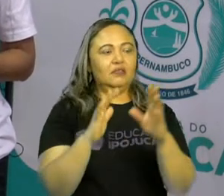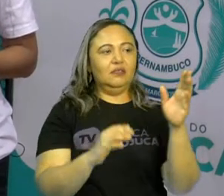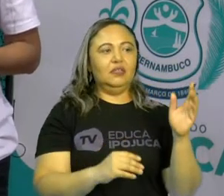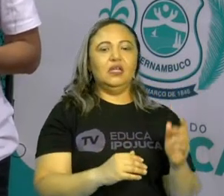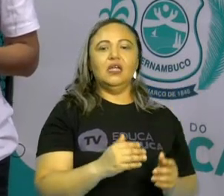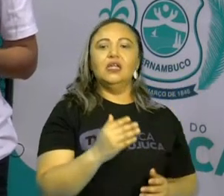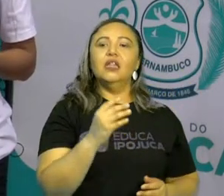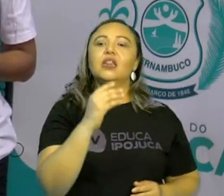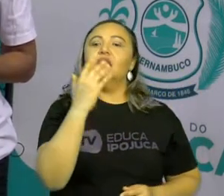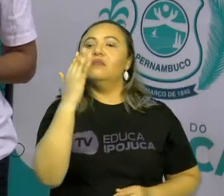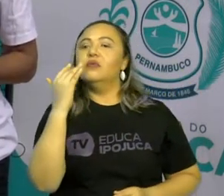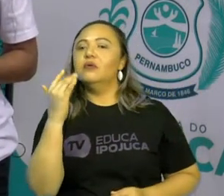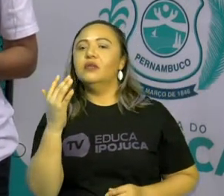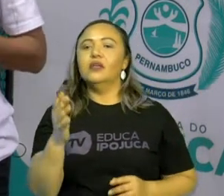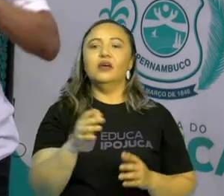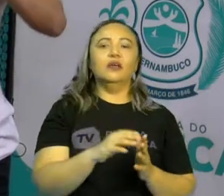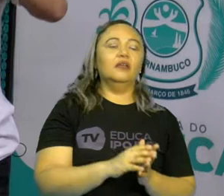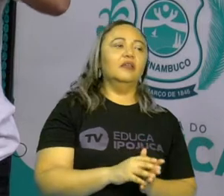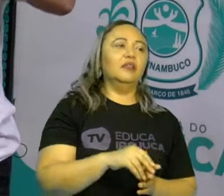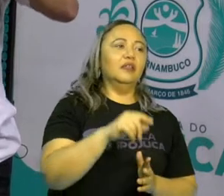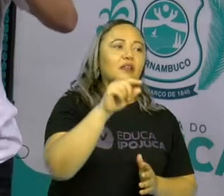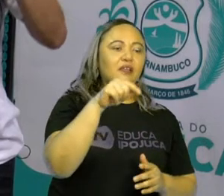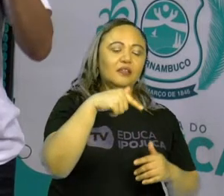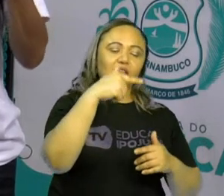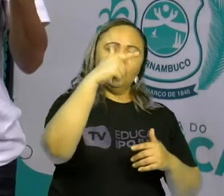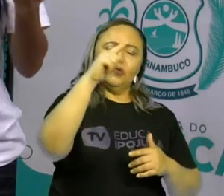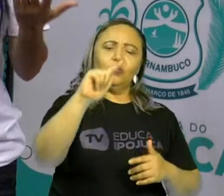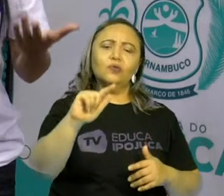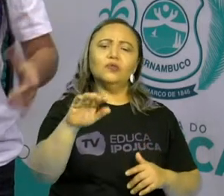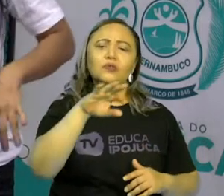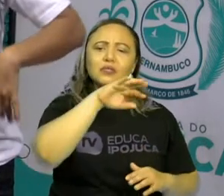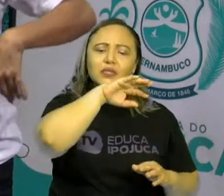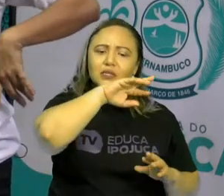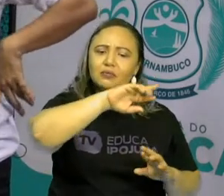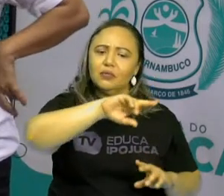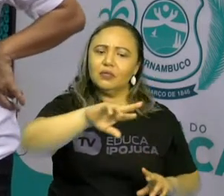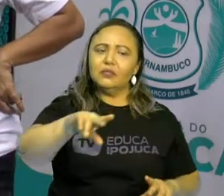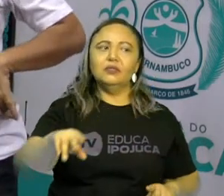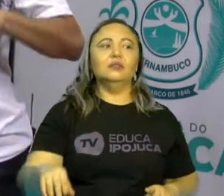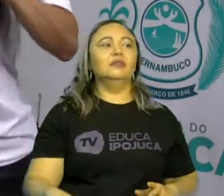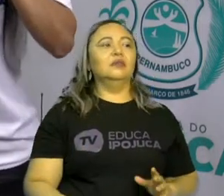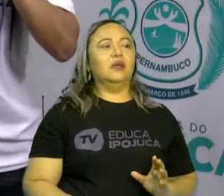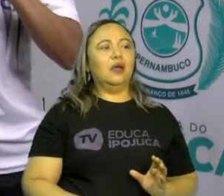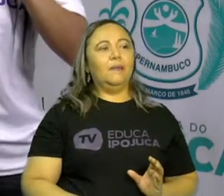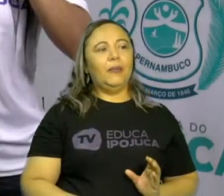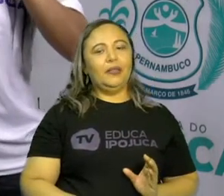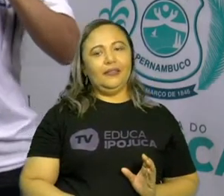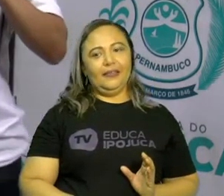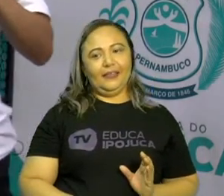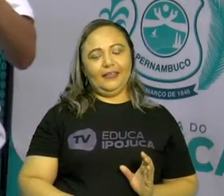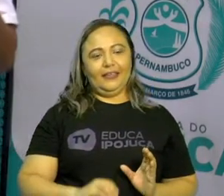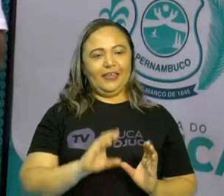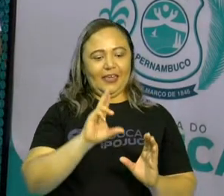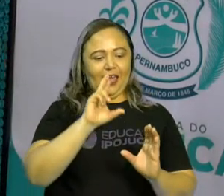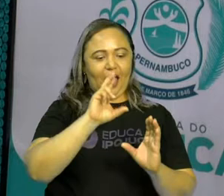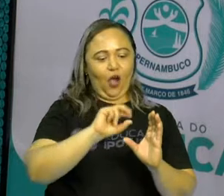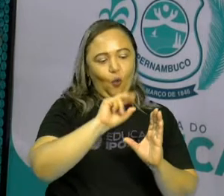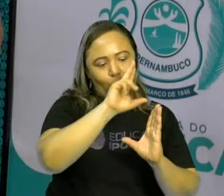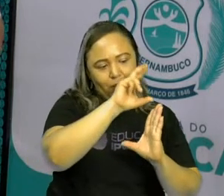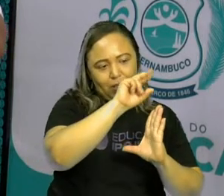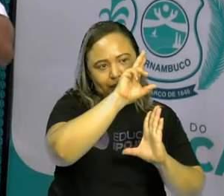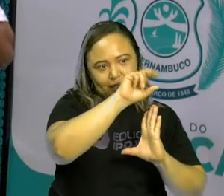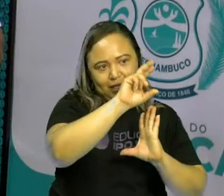plantas, outros de vegetais, outros de outros animais. Como a gente vai aprender? Então,